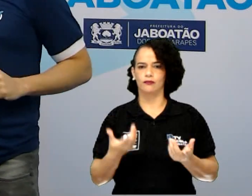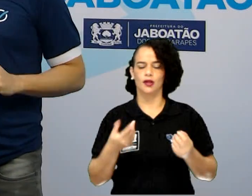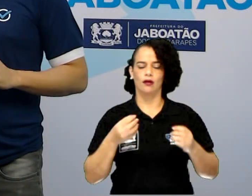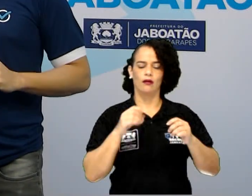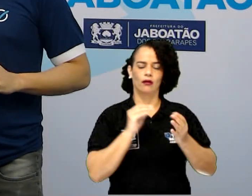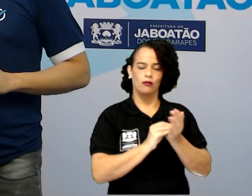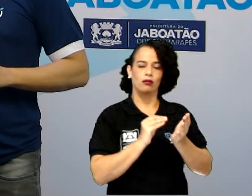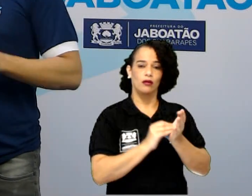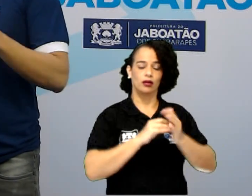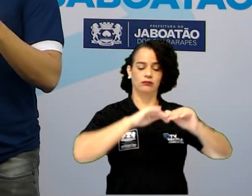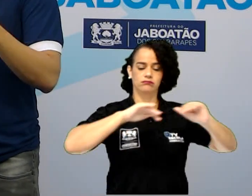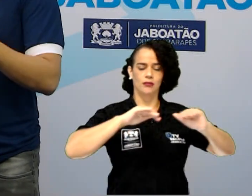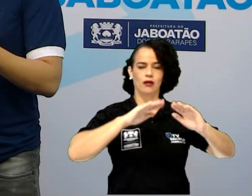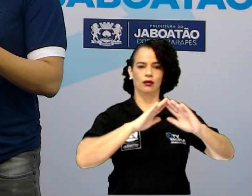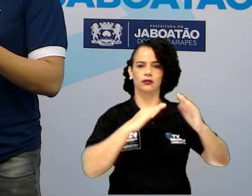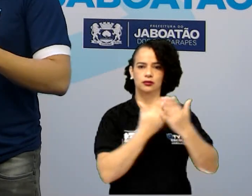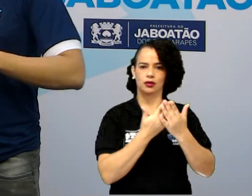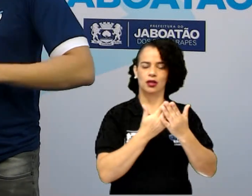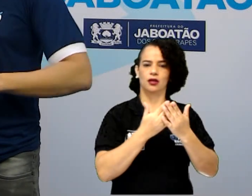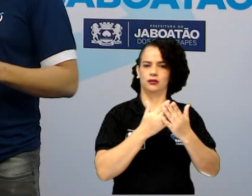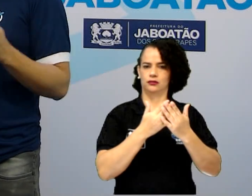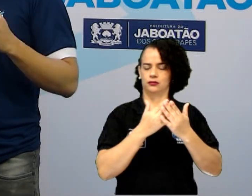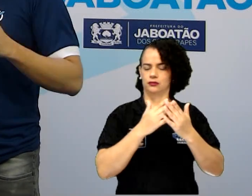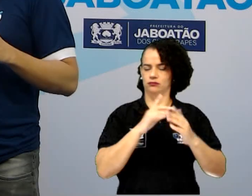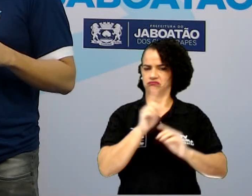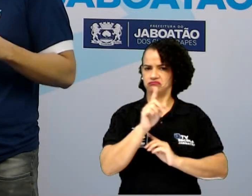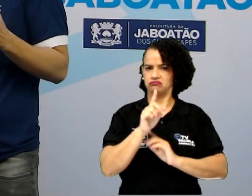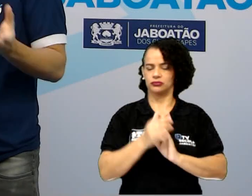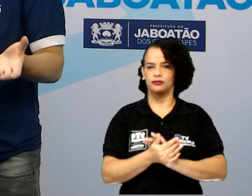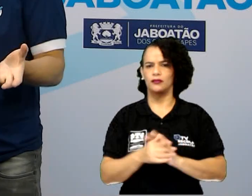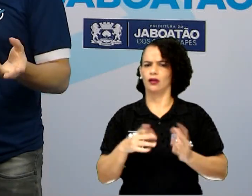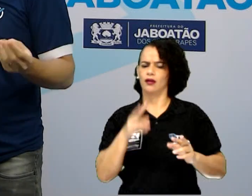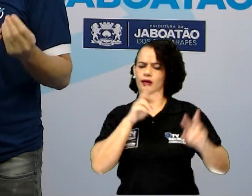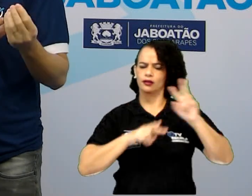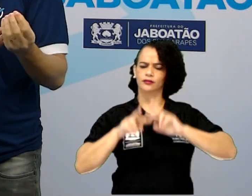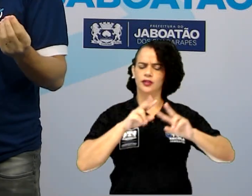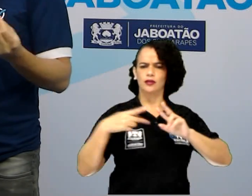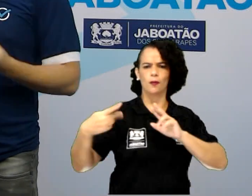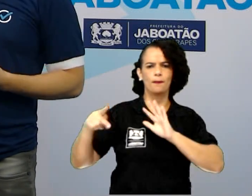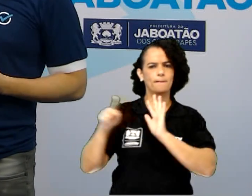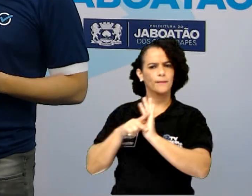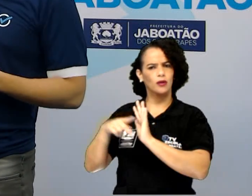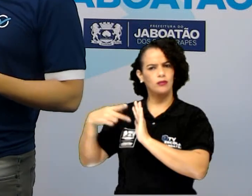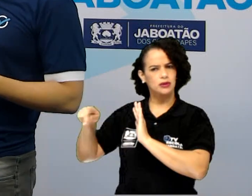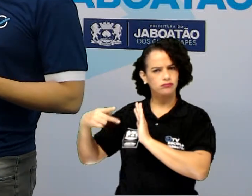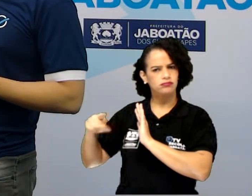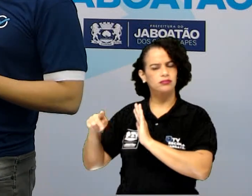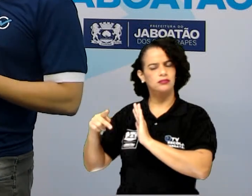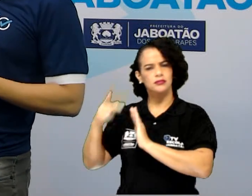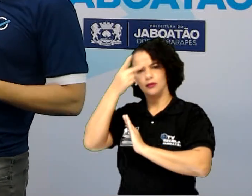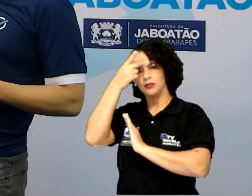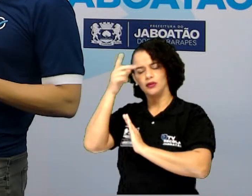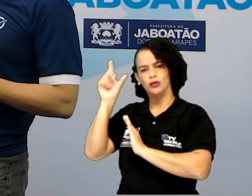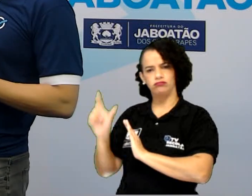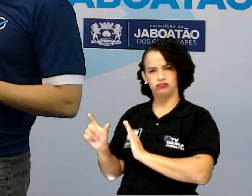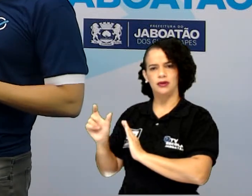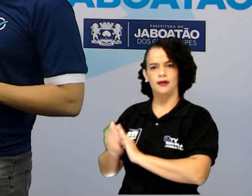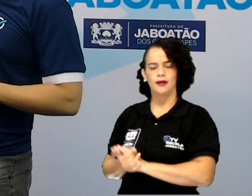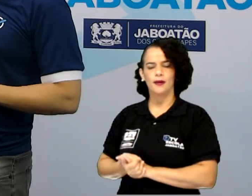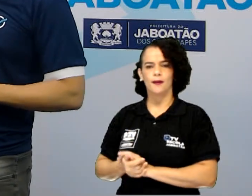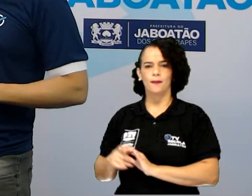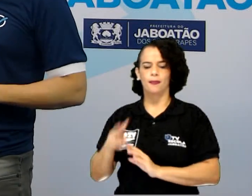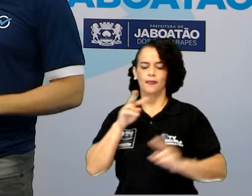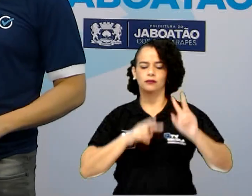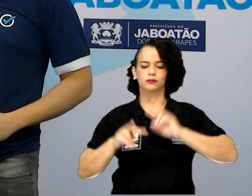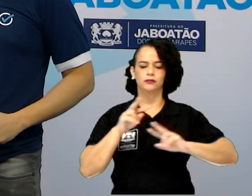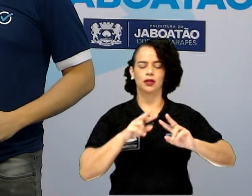modo nenhum, pessoal. A gente, quando lê, inclusive, já foi refletindo que era a visão dele, era a opinião dele. O próprio enunciado fala aqui sobre essa